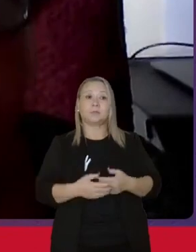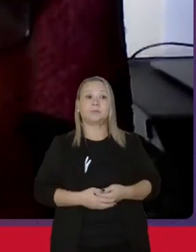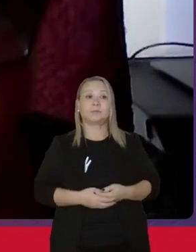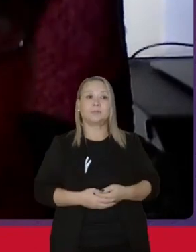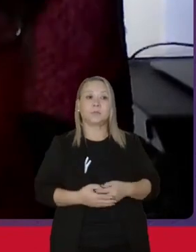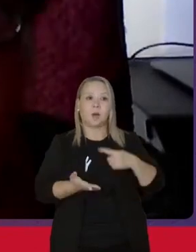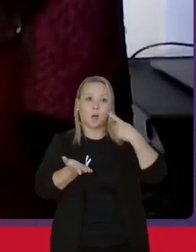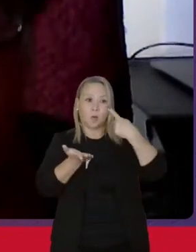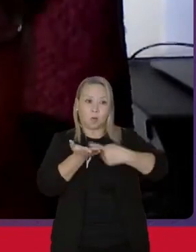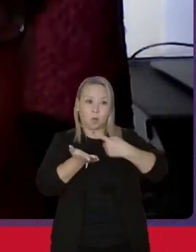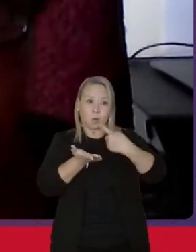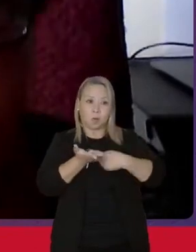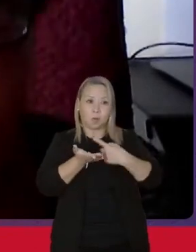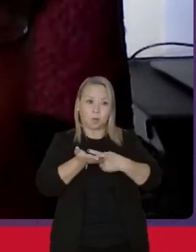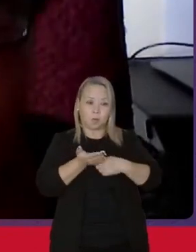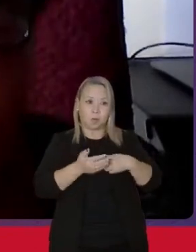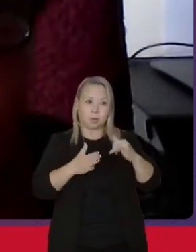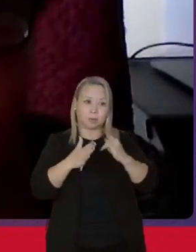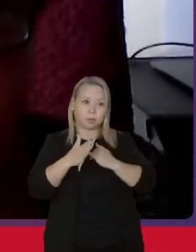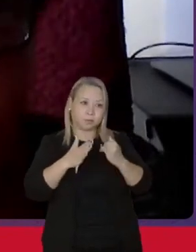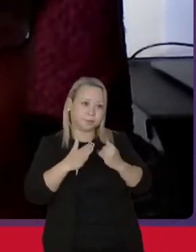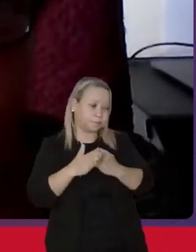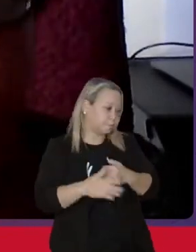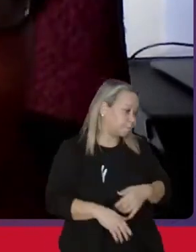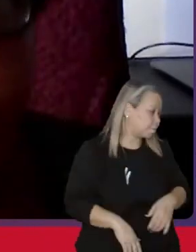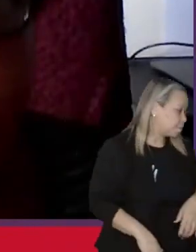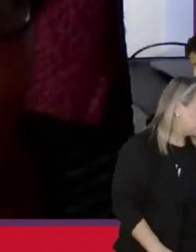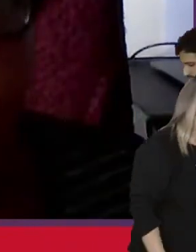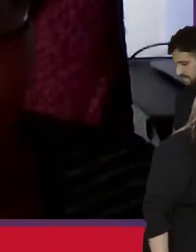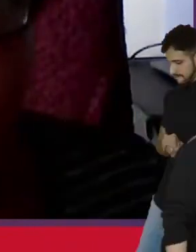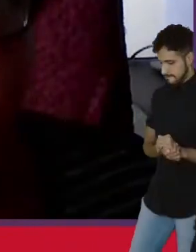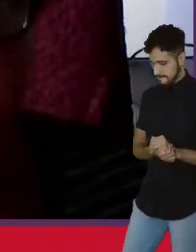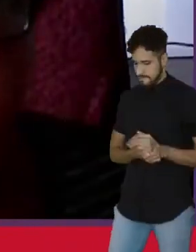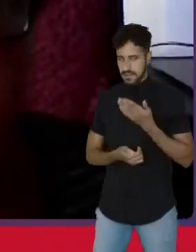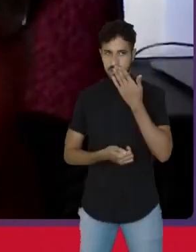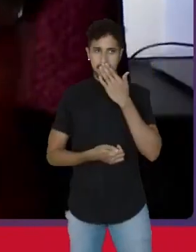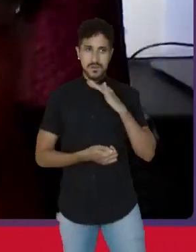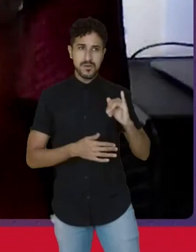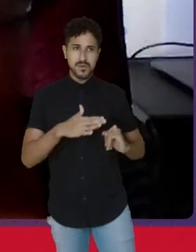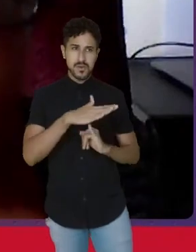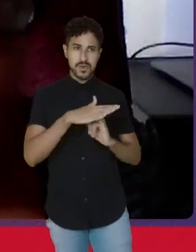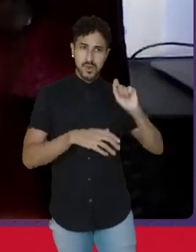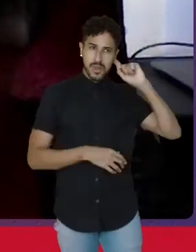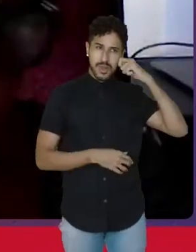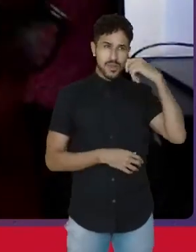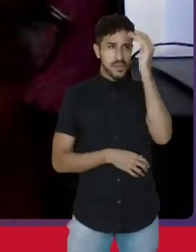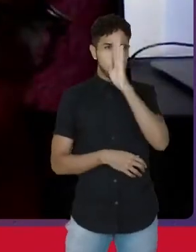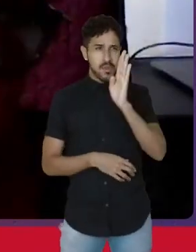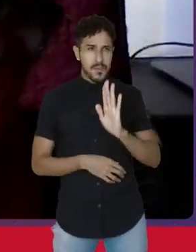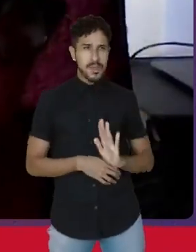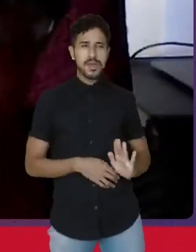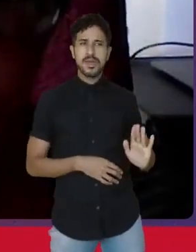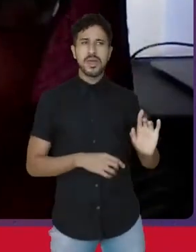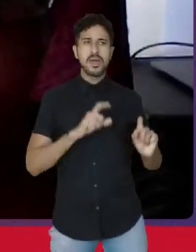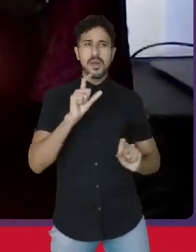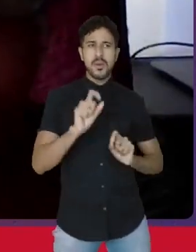comprometimento das entidades negras pelo Brasil afora tem sido